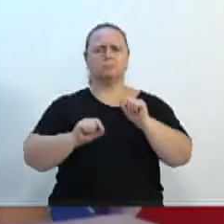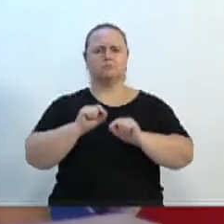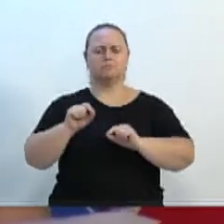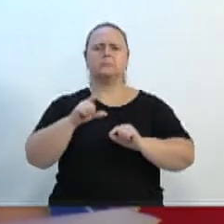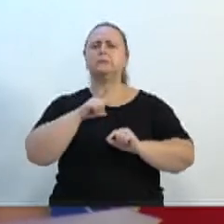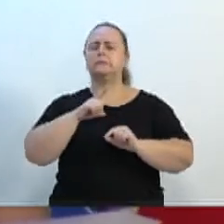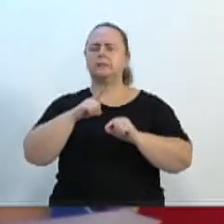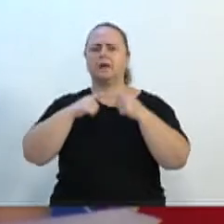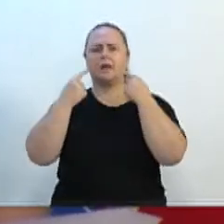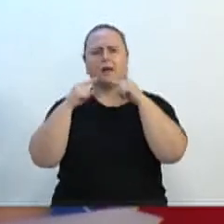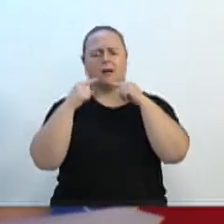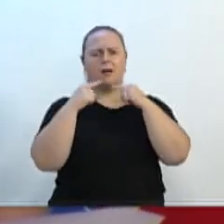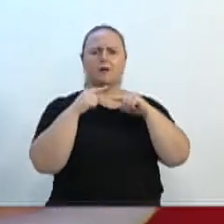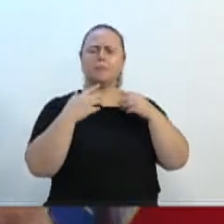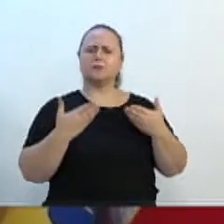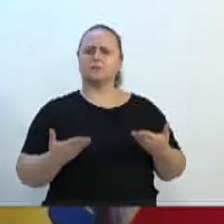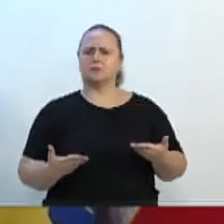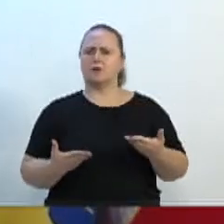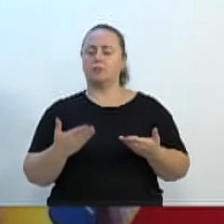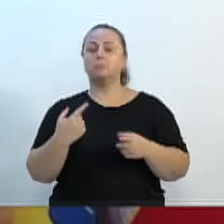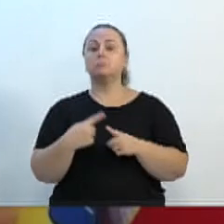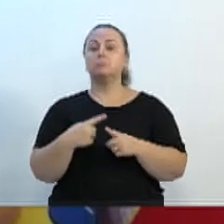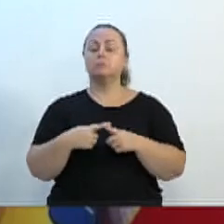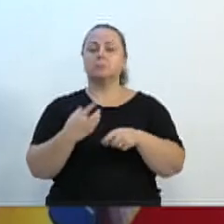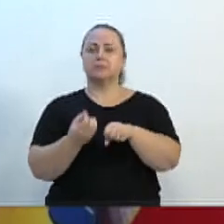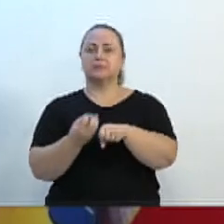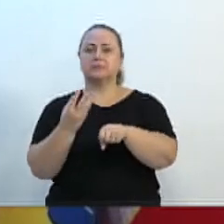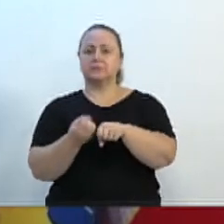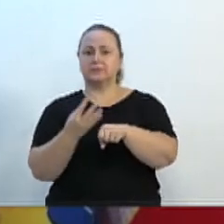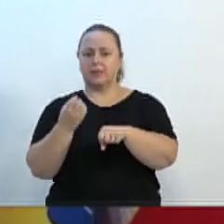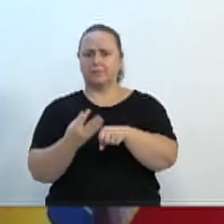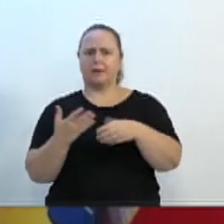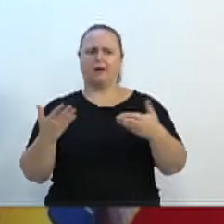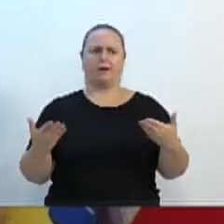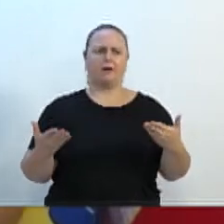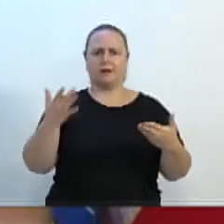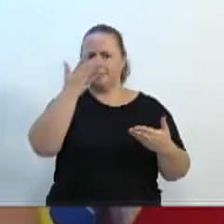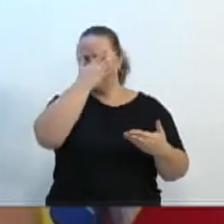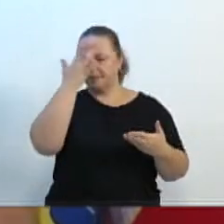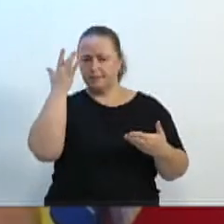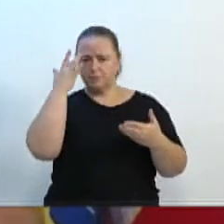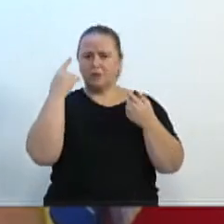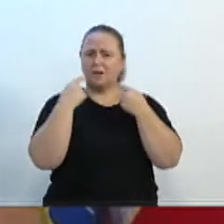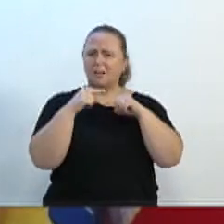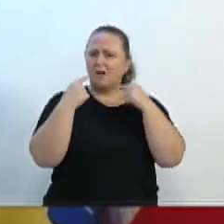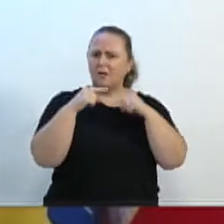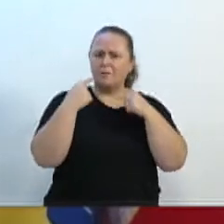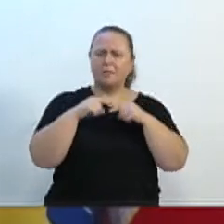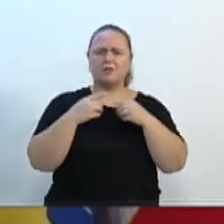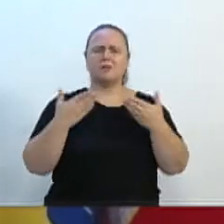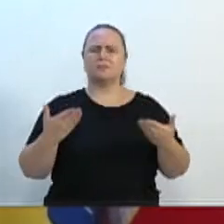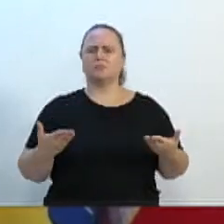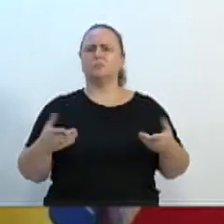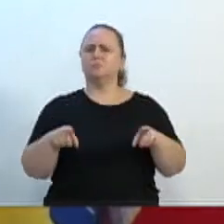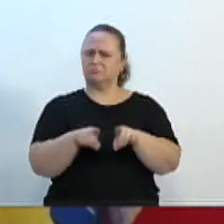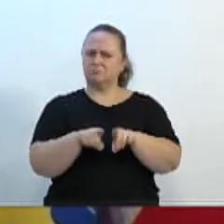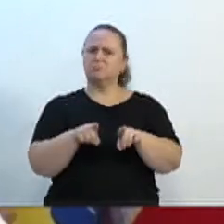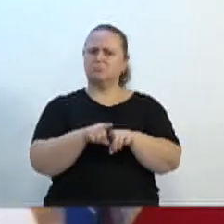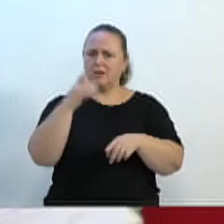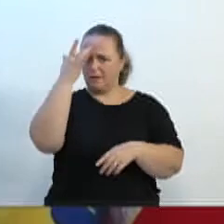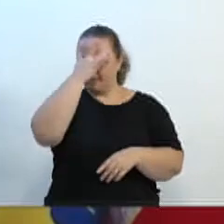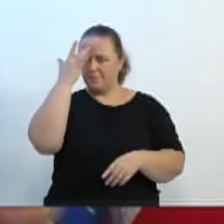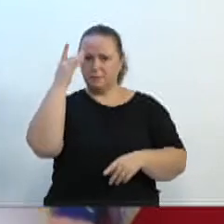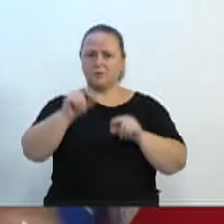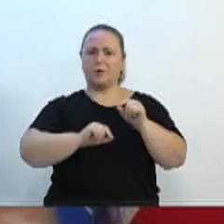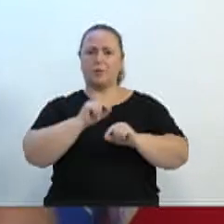fazendo esse requerimento para o Samai porque em toda Blumenau eu estou ouvindo reclamação também da água